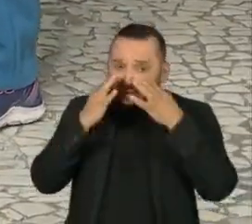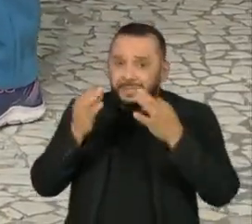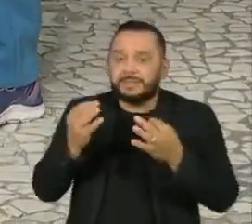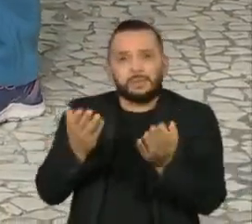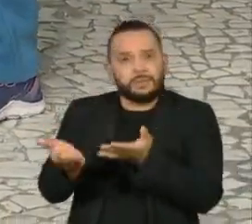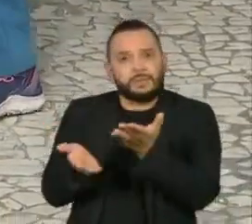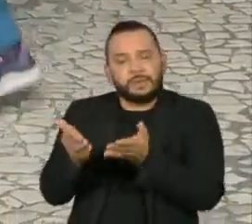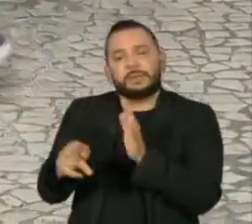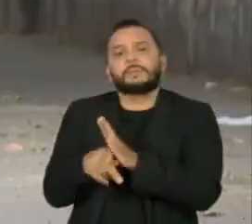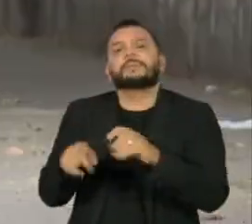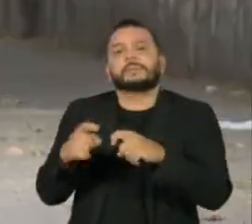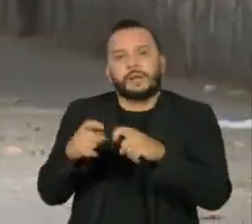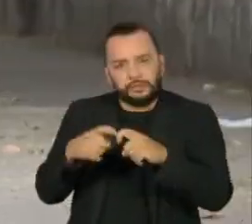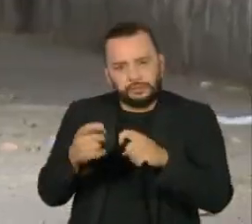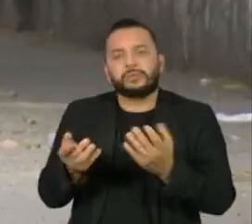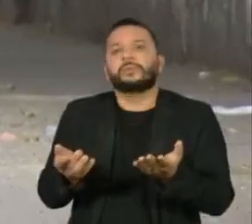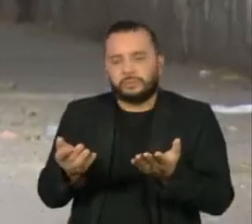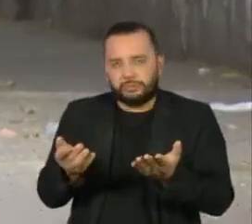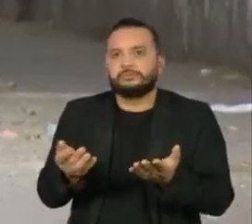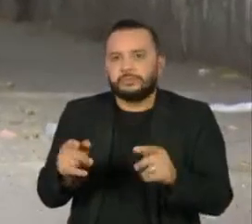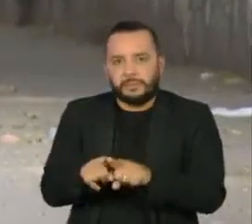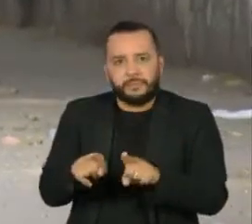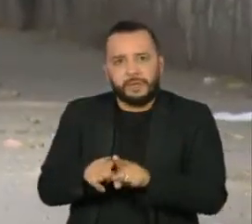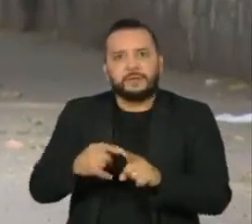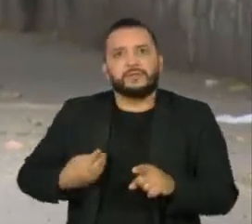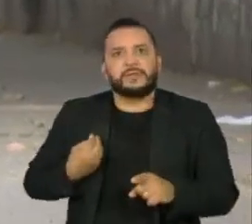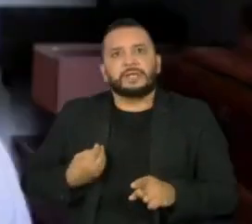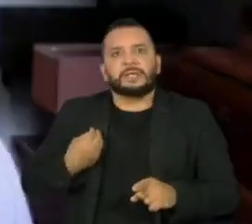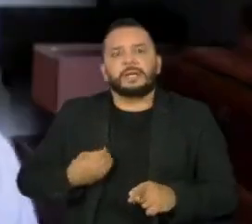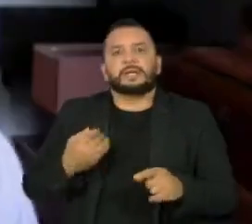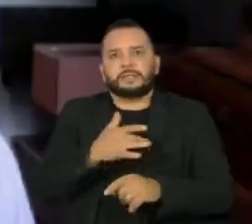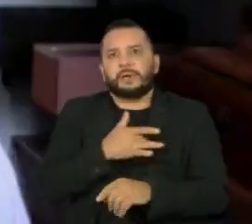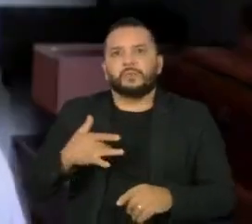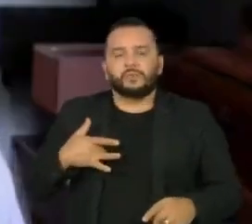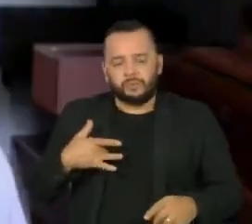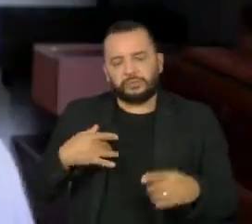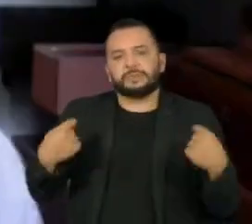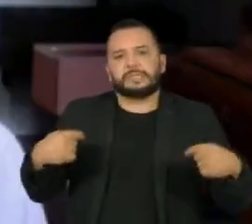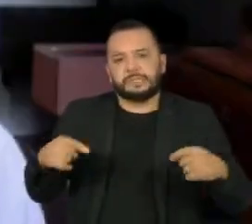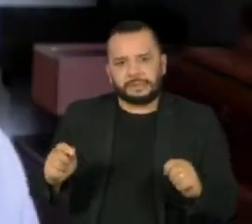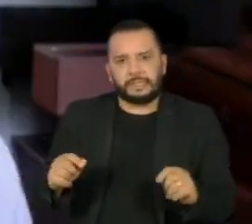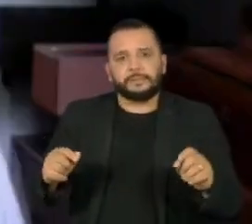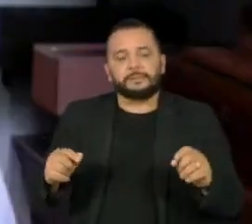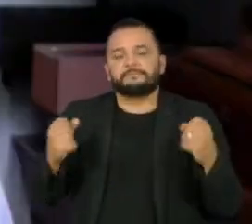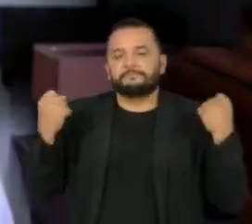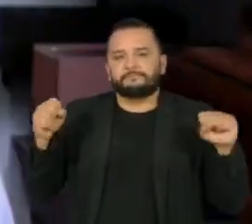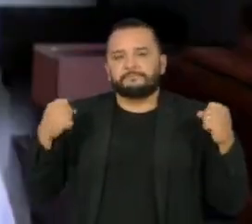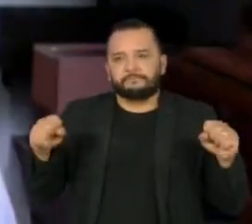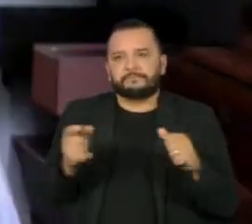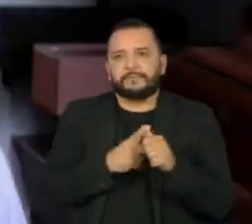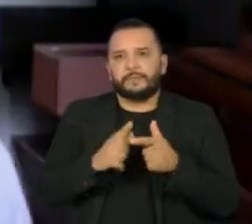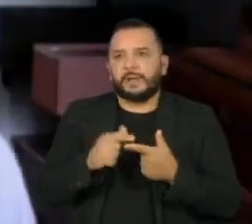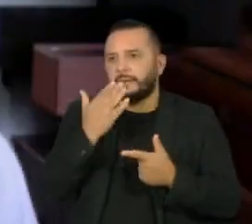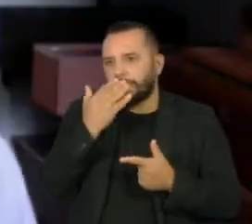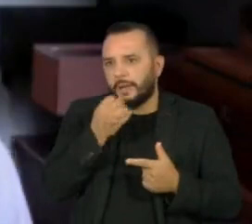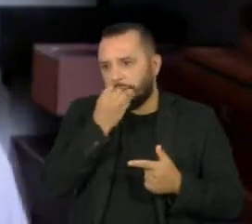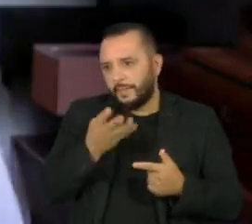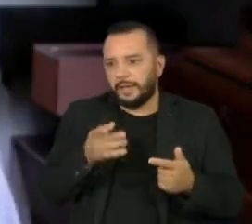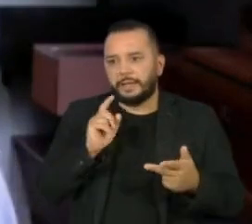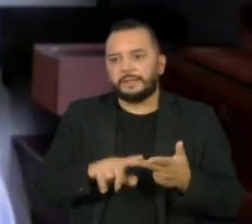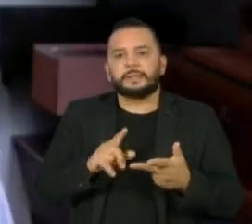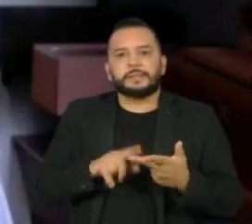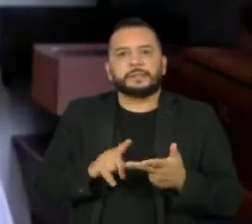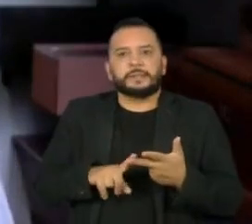médico durante esta fase e manter um estilo de vida saudável. Alimentar-se bem, ter atividade física, não